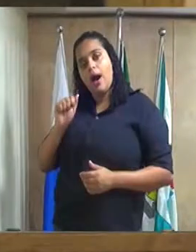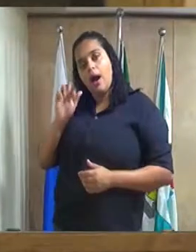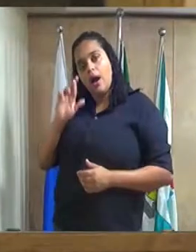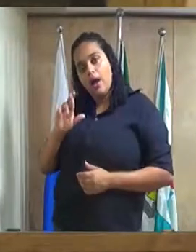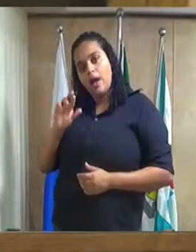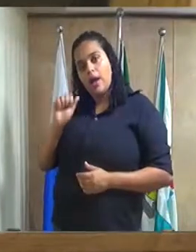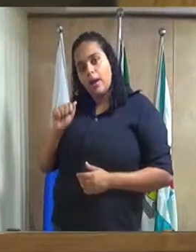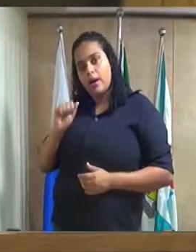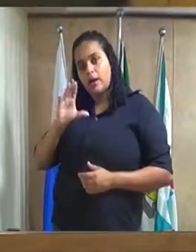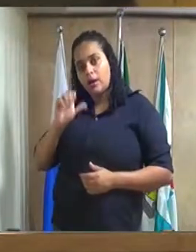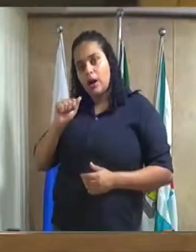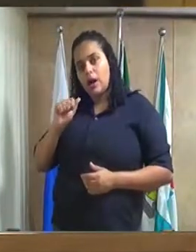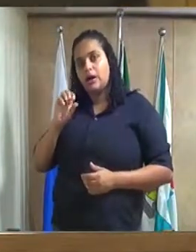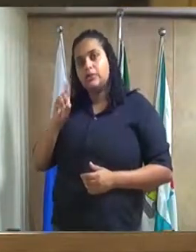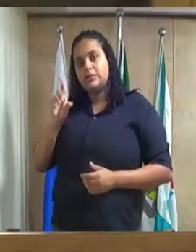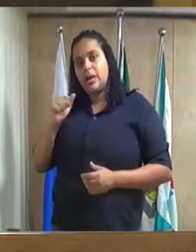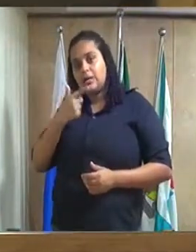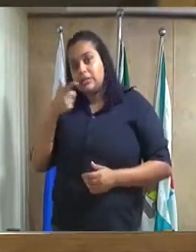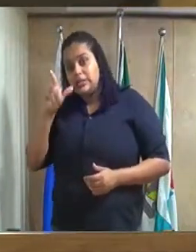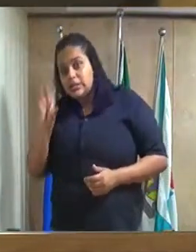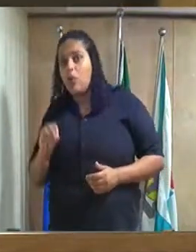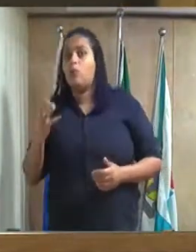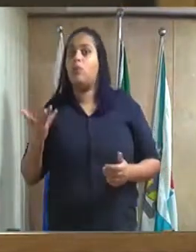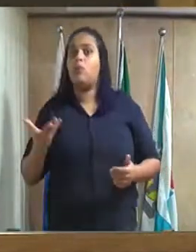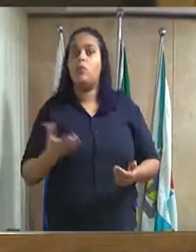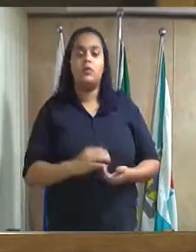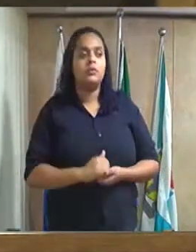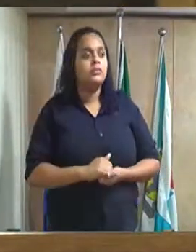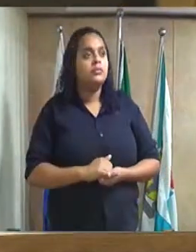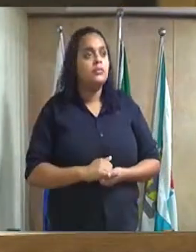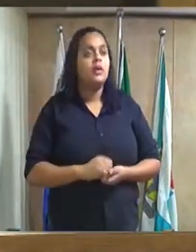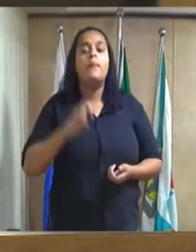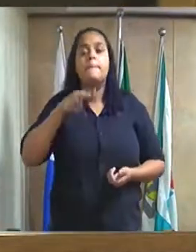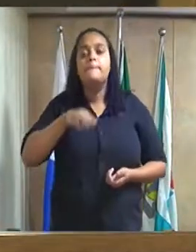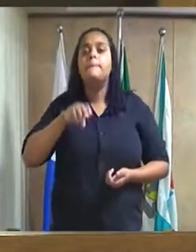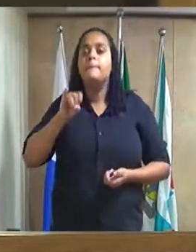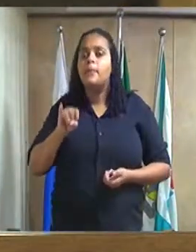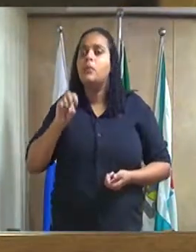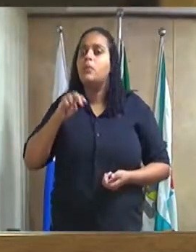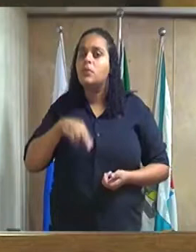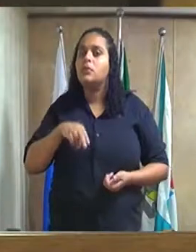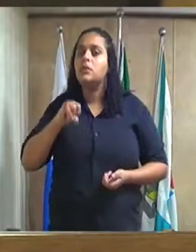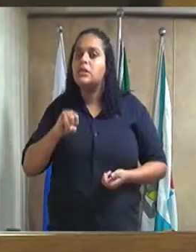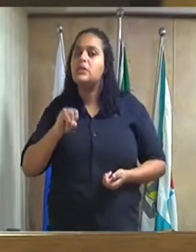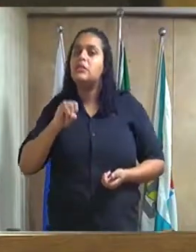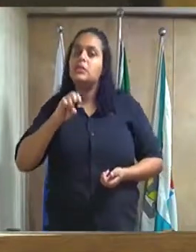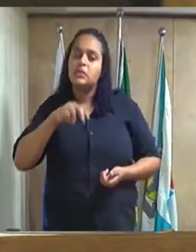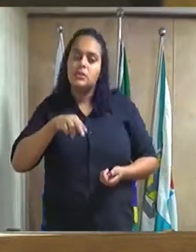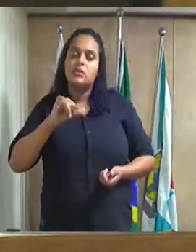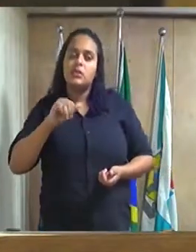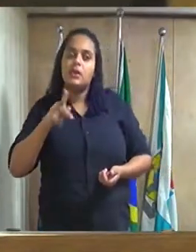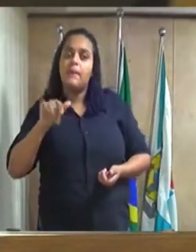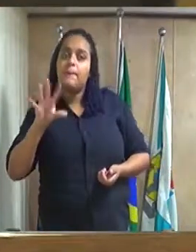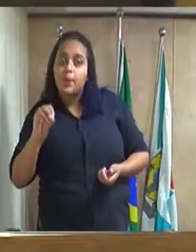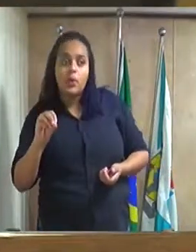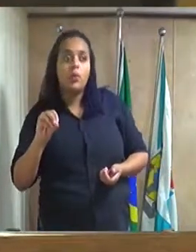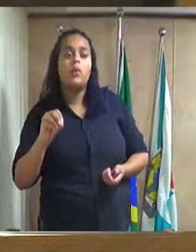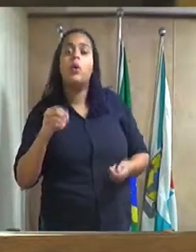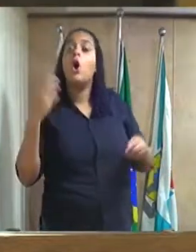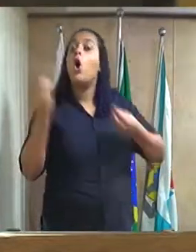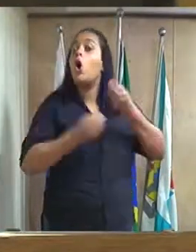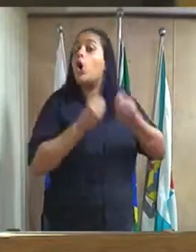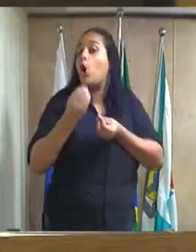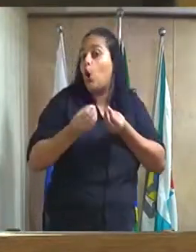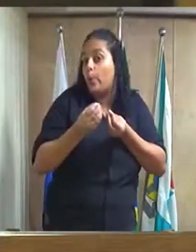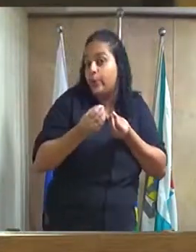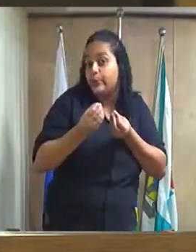vem ajudando para que o município coloque as suas contas em dia e a gente sabe disso mas quando o secretário de fazenda